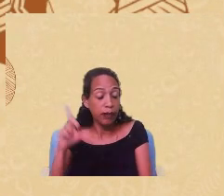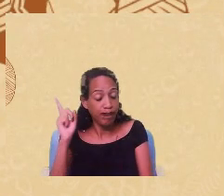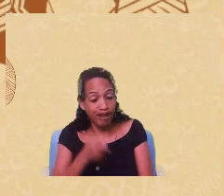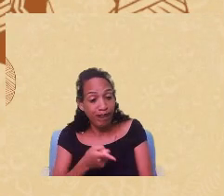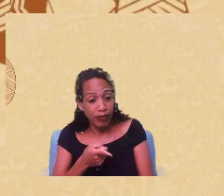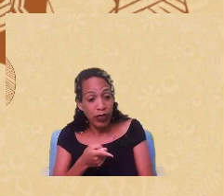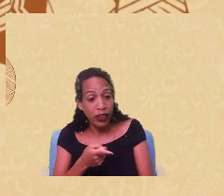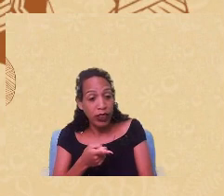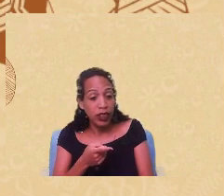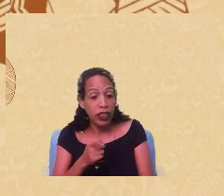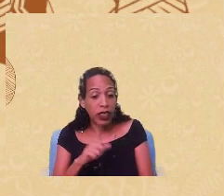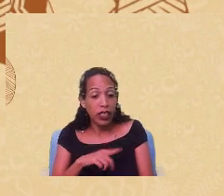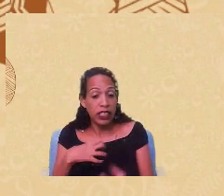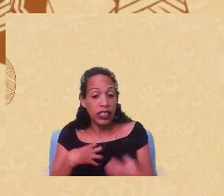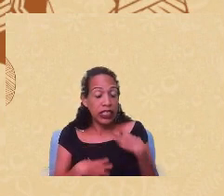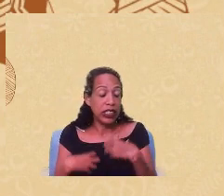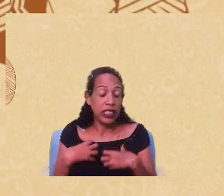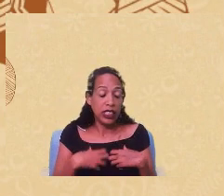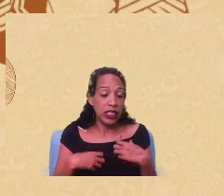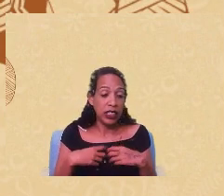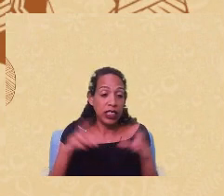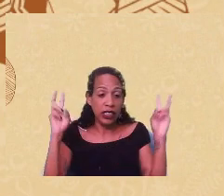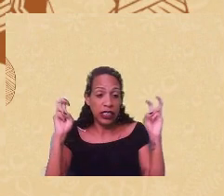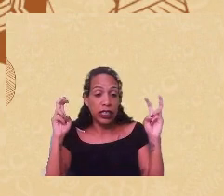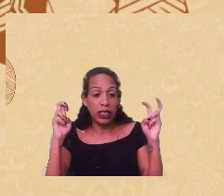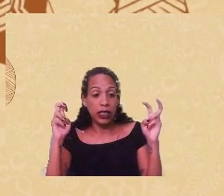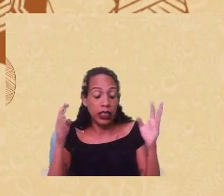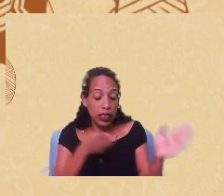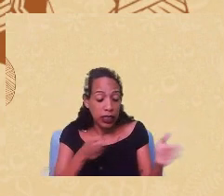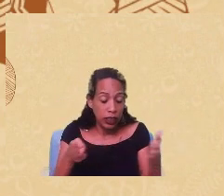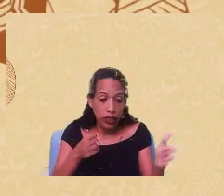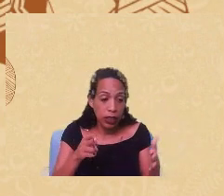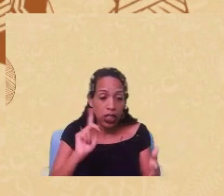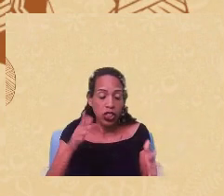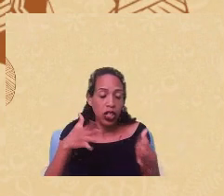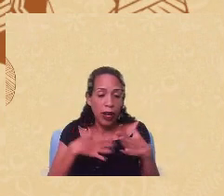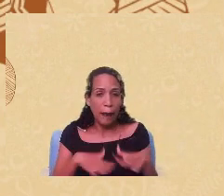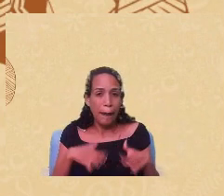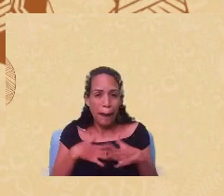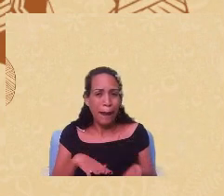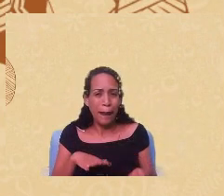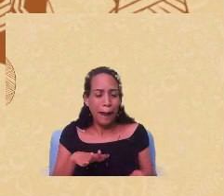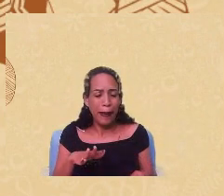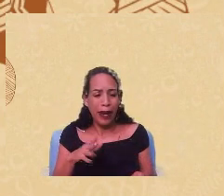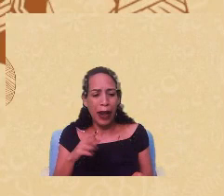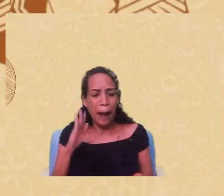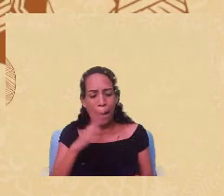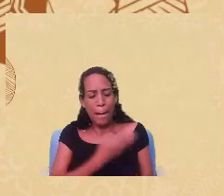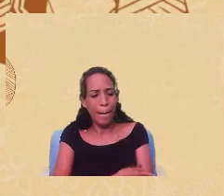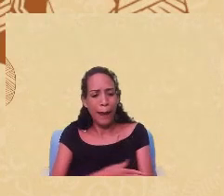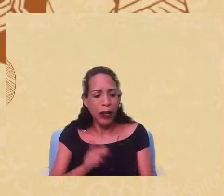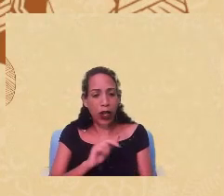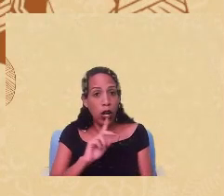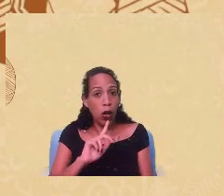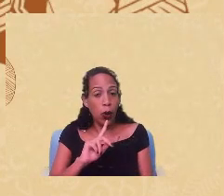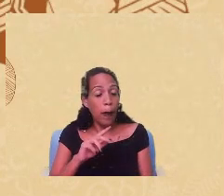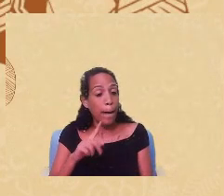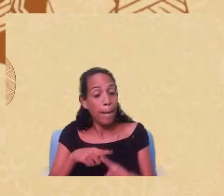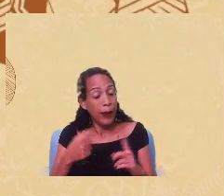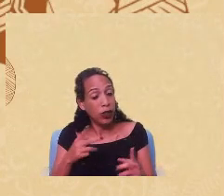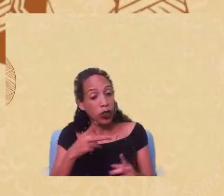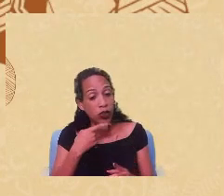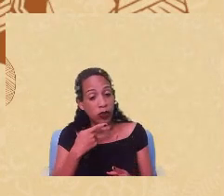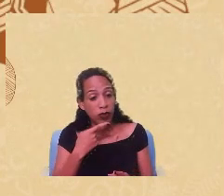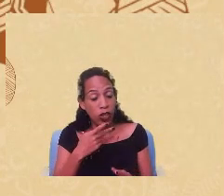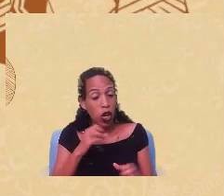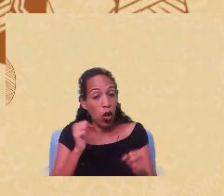é nesse sentido que é a minha questão assim não é para aliviar para o branco é o contrário só que eu acho que a forma de construir